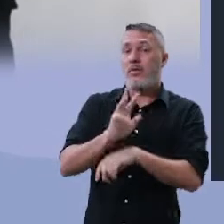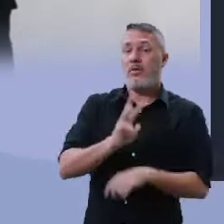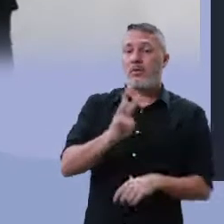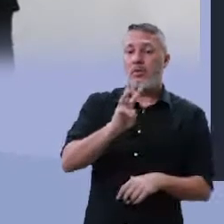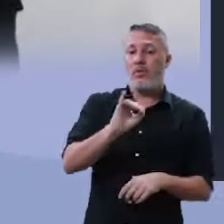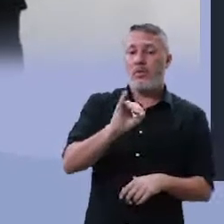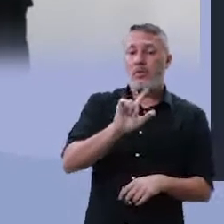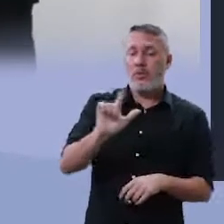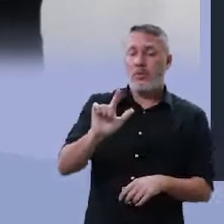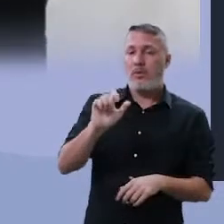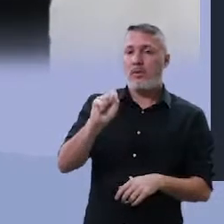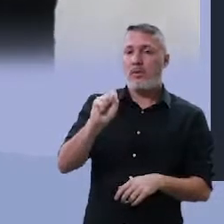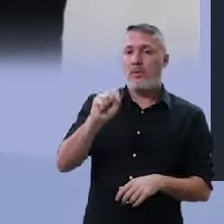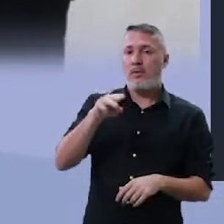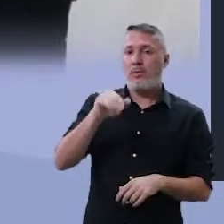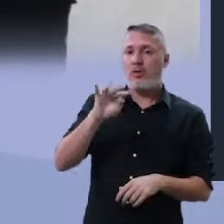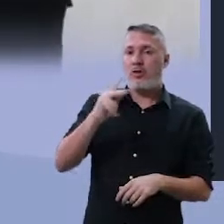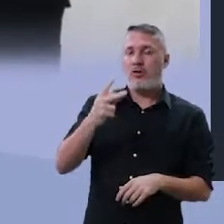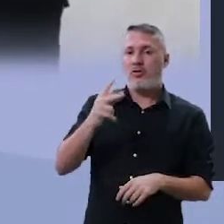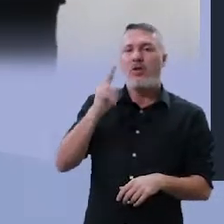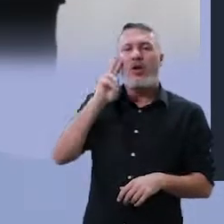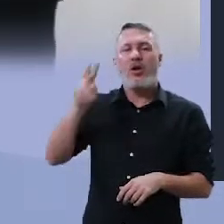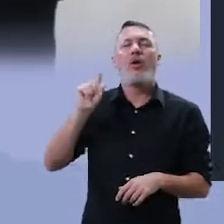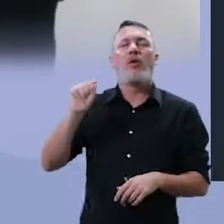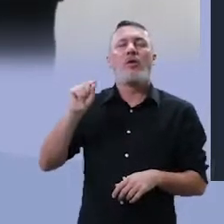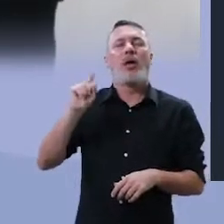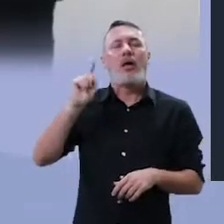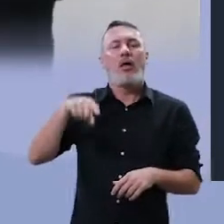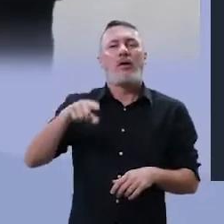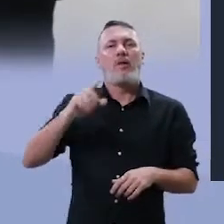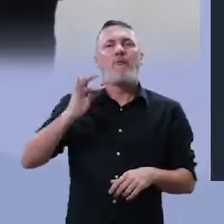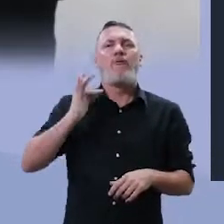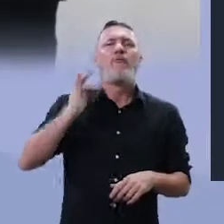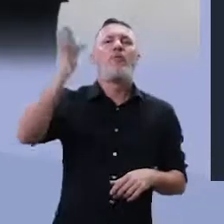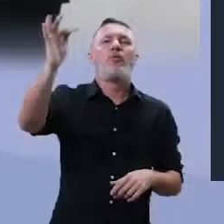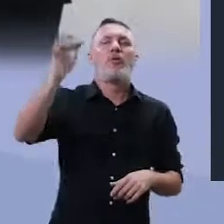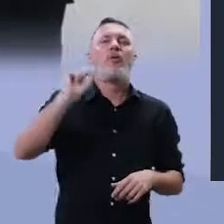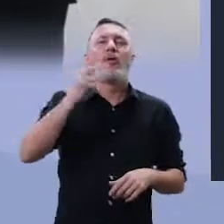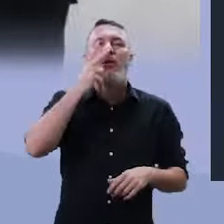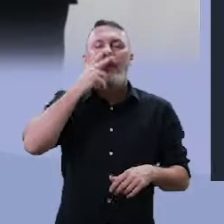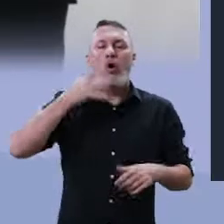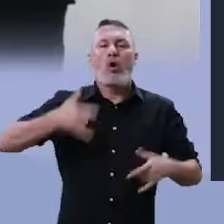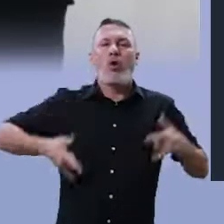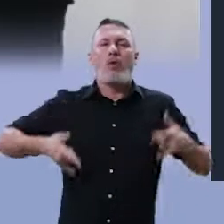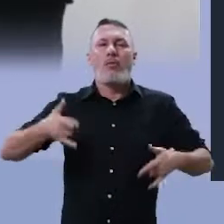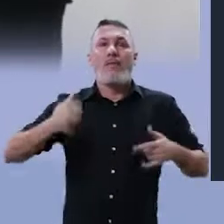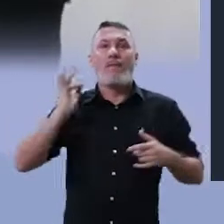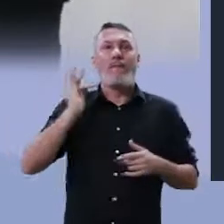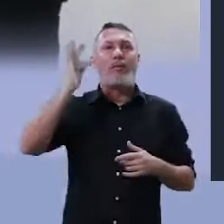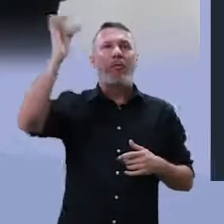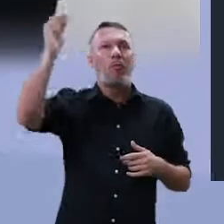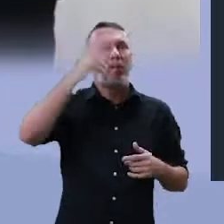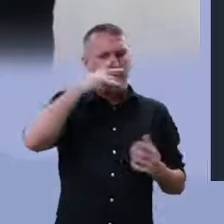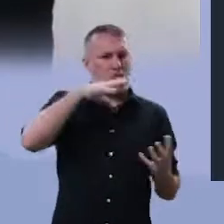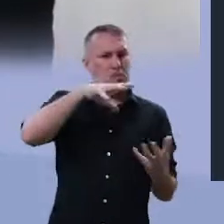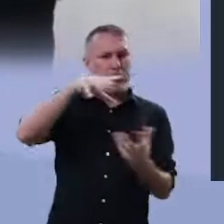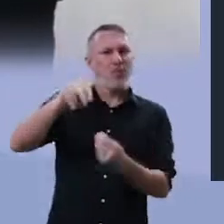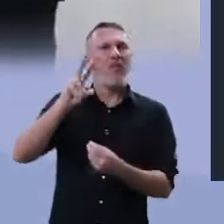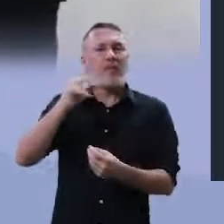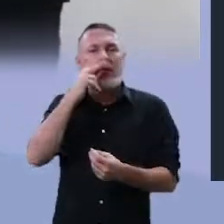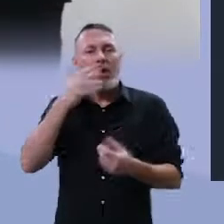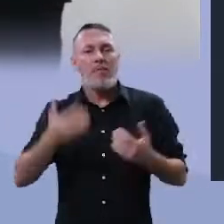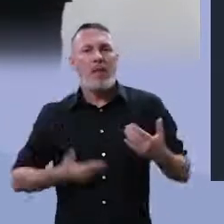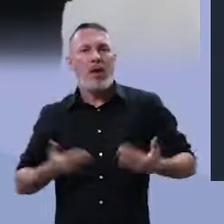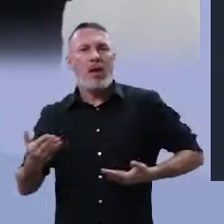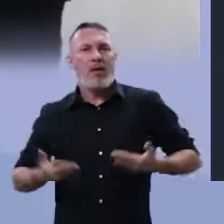no meio de seres androides. O que seriam esses androides? Seres que no futuro certamente estarão ao lado da humanidade,